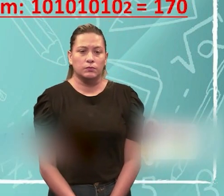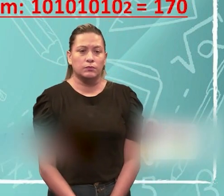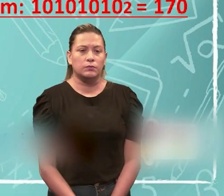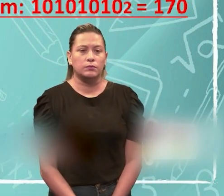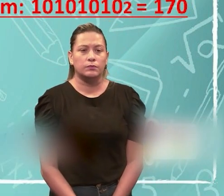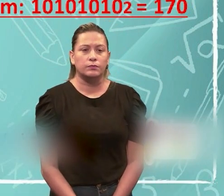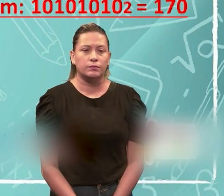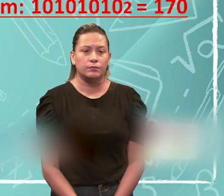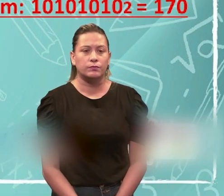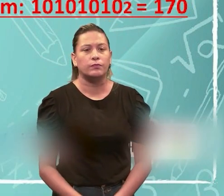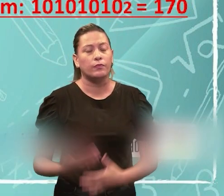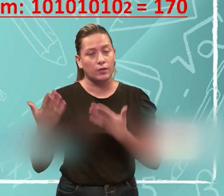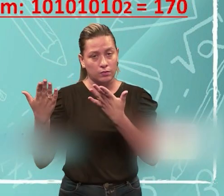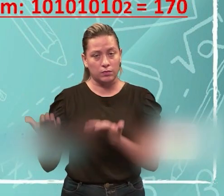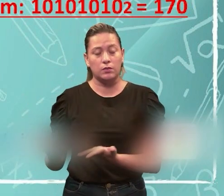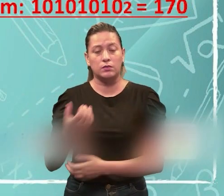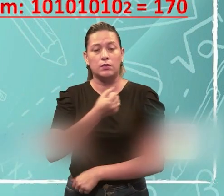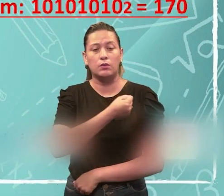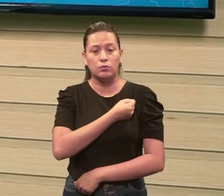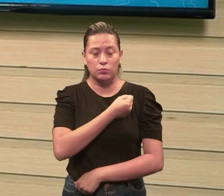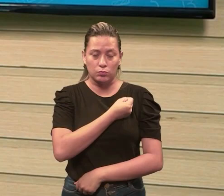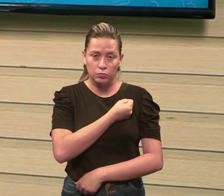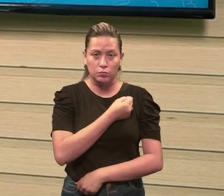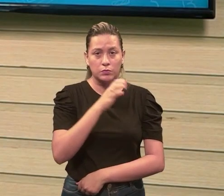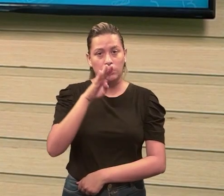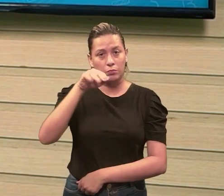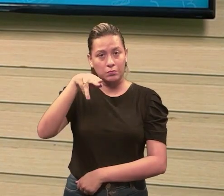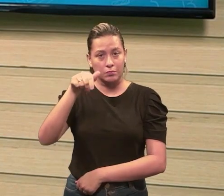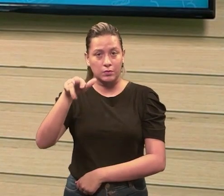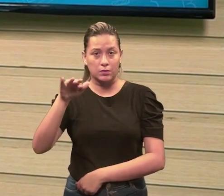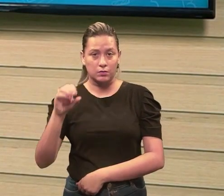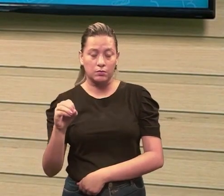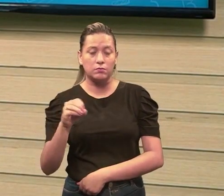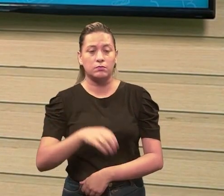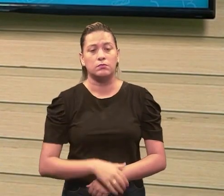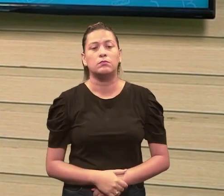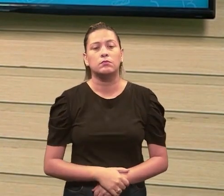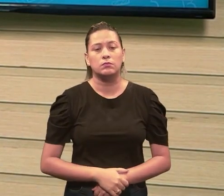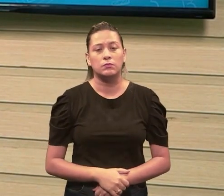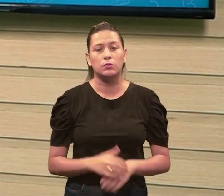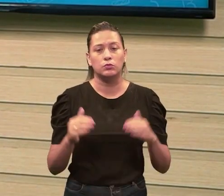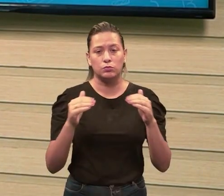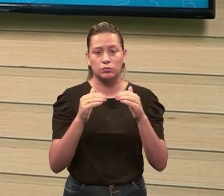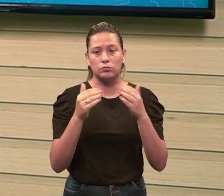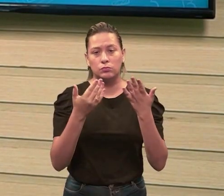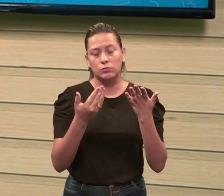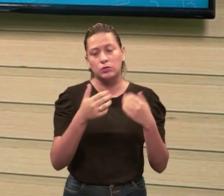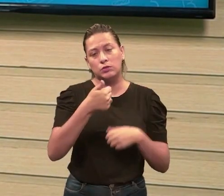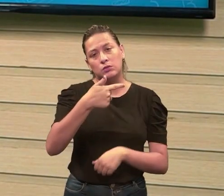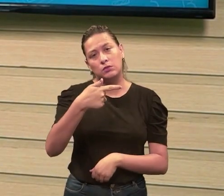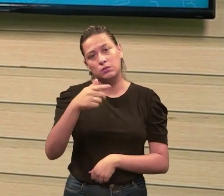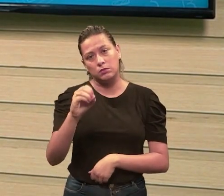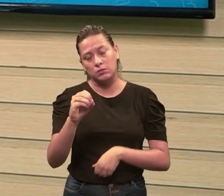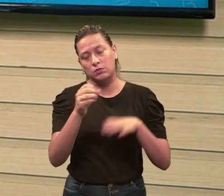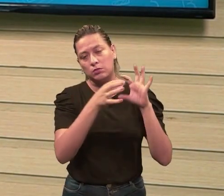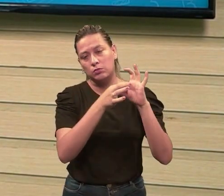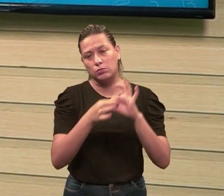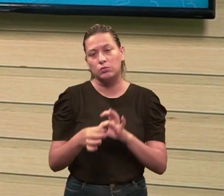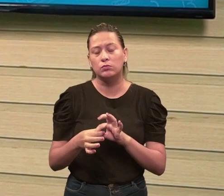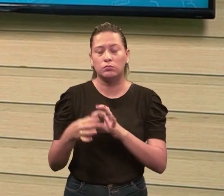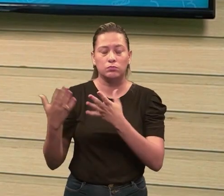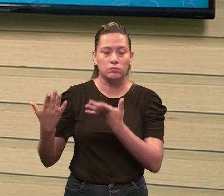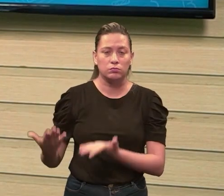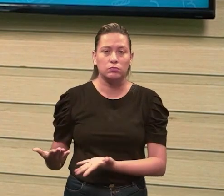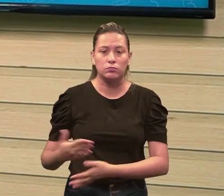né? Então, esse é o número correspondente binário ao 170 decimal, beleza? E aqui,